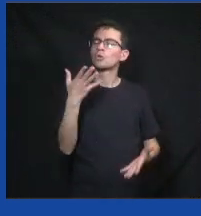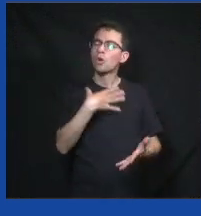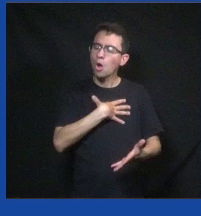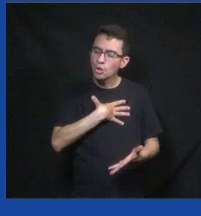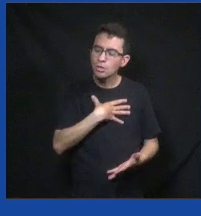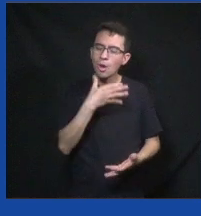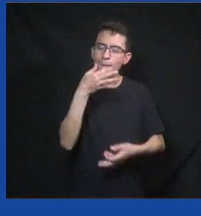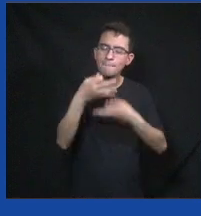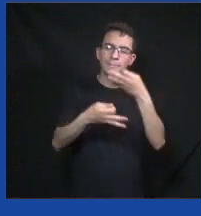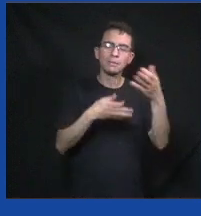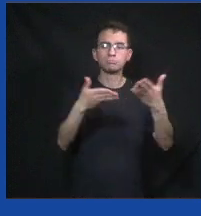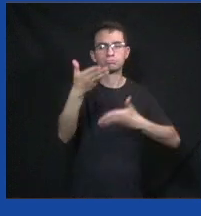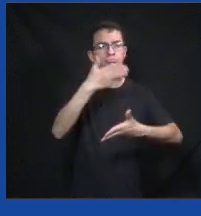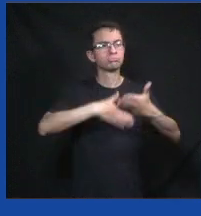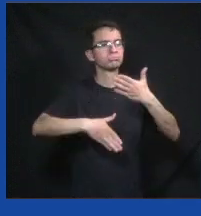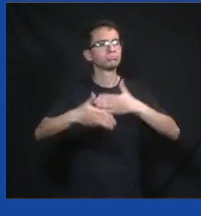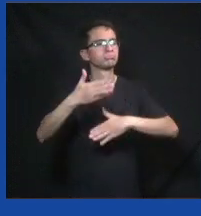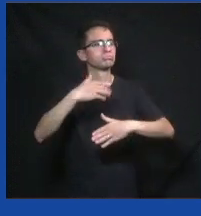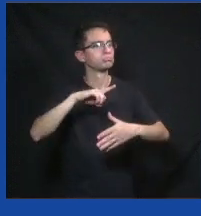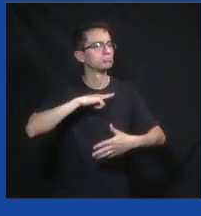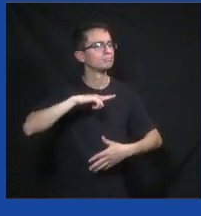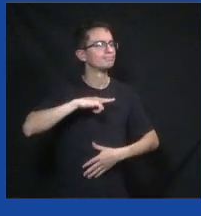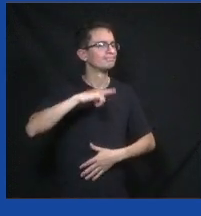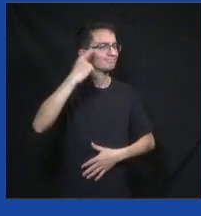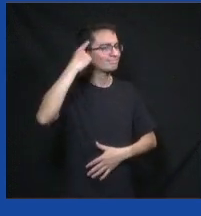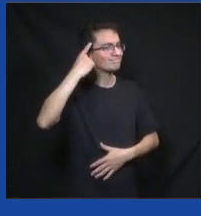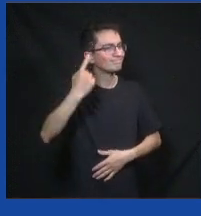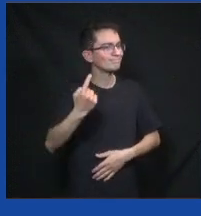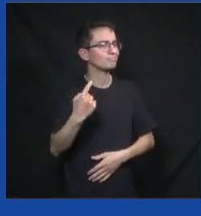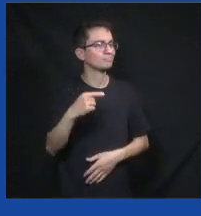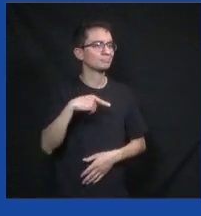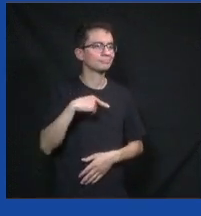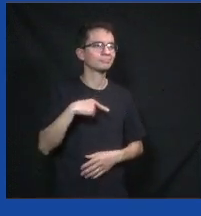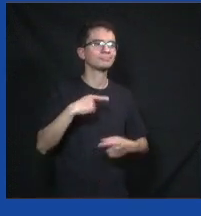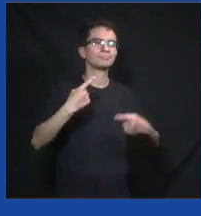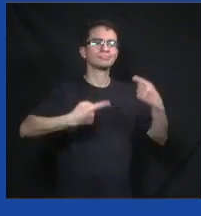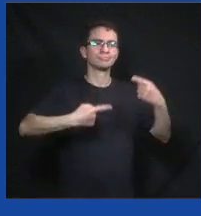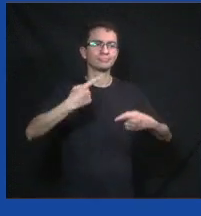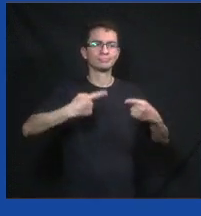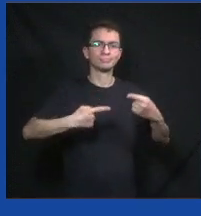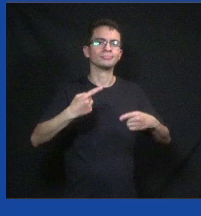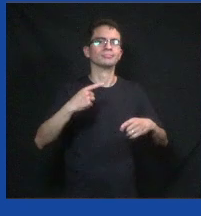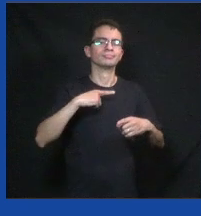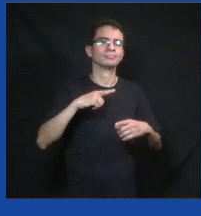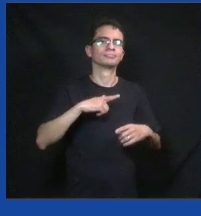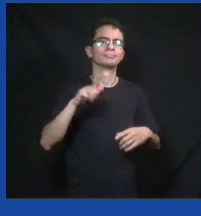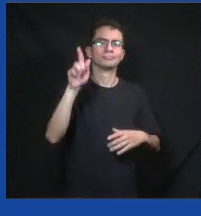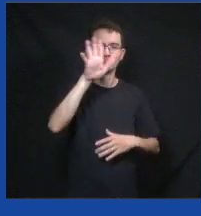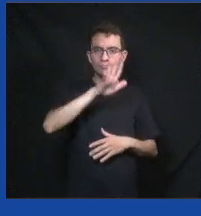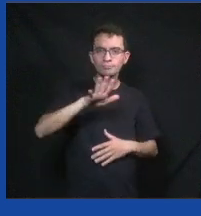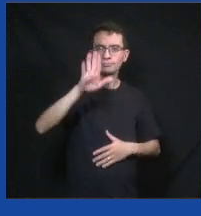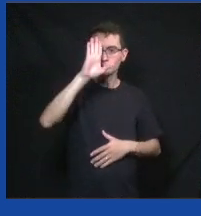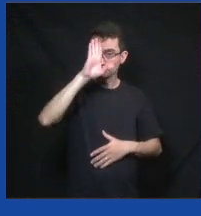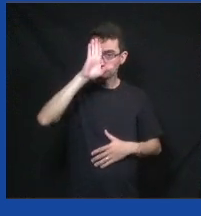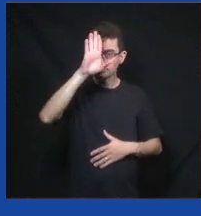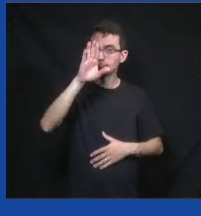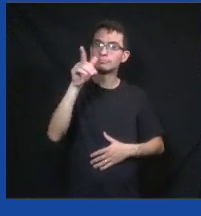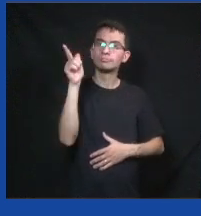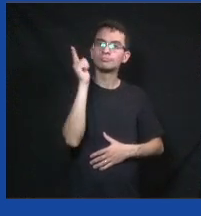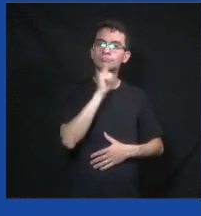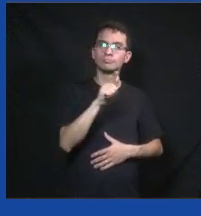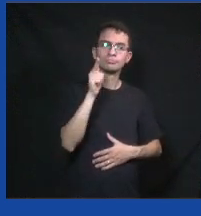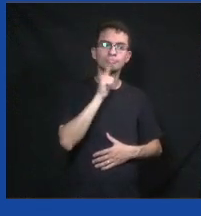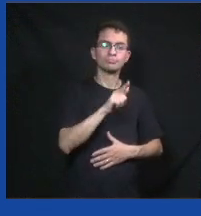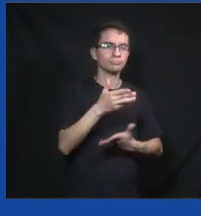pessoas da academia, pessoas que estão pensando políticas públicas de uma maneira geral. A gente é uma das startups que mais deu certo nesse sentido de